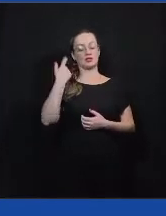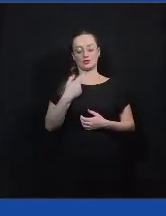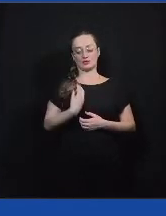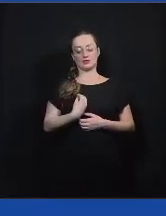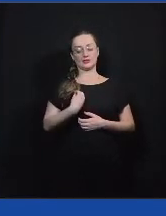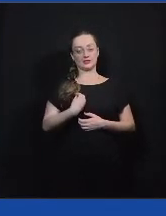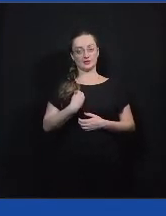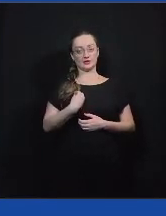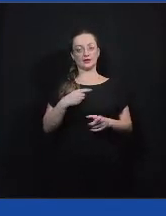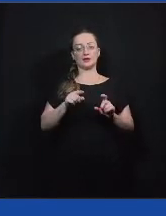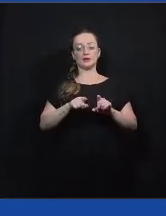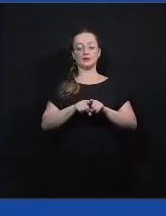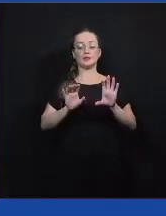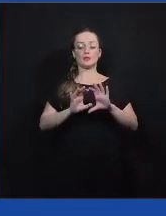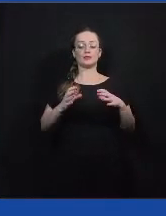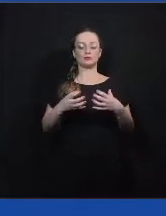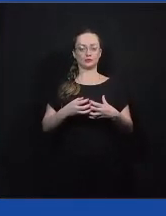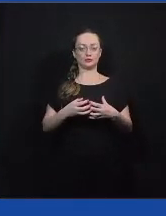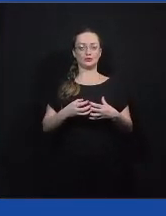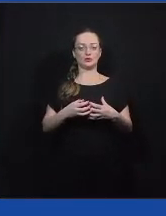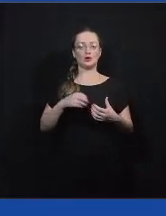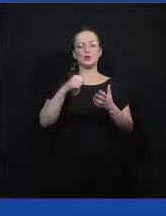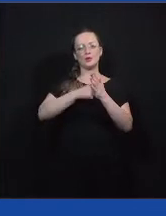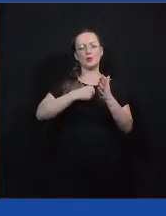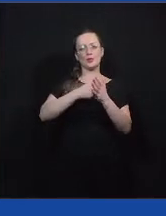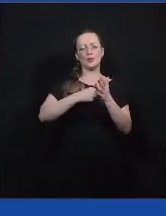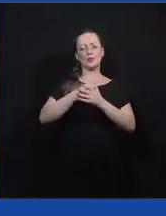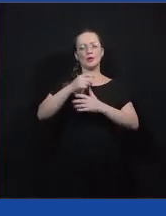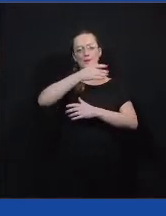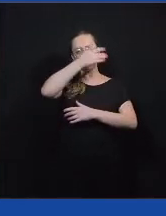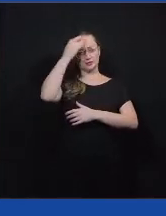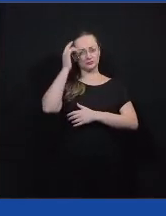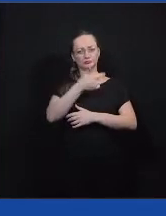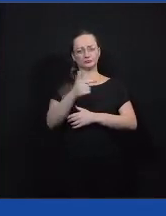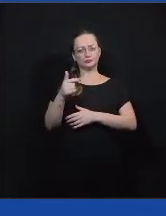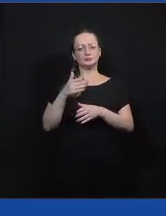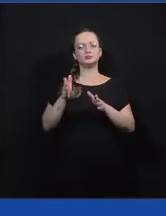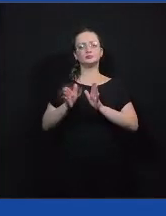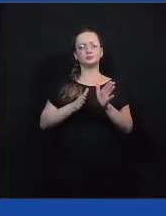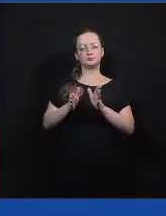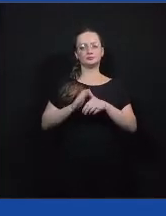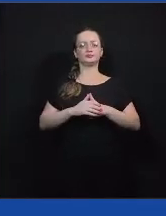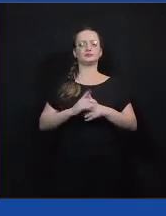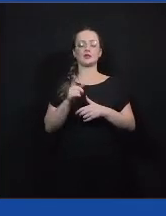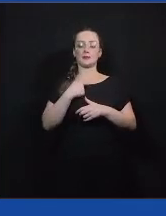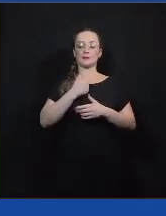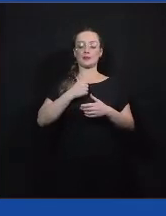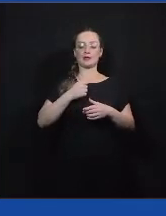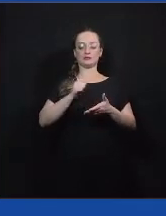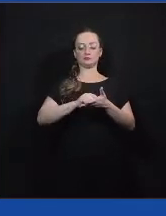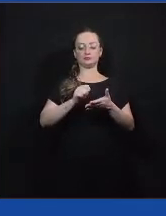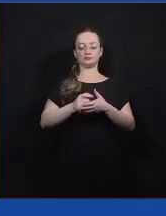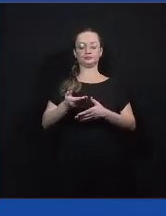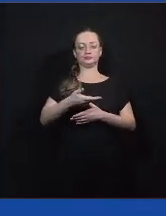e para um coletivo. E para lutar por pessoas que não têm esse acesso. E para lutar por eles mesmo.